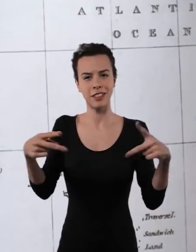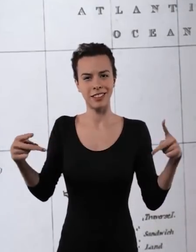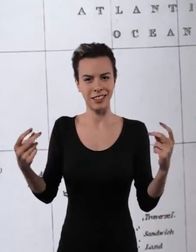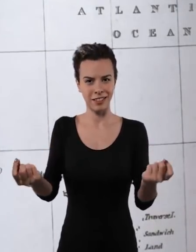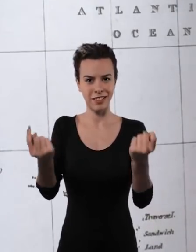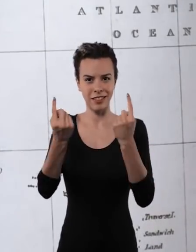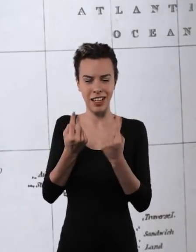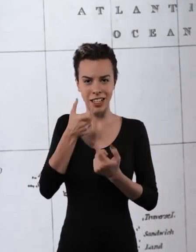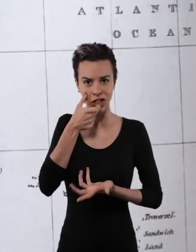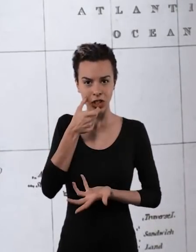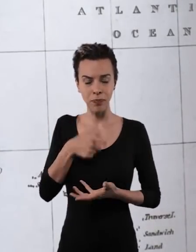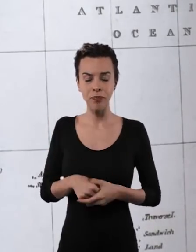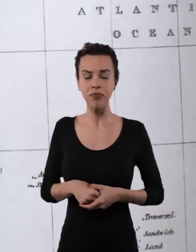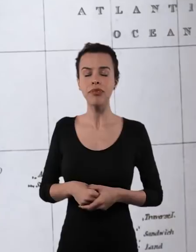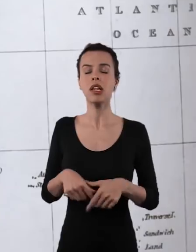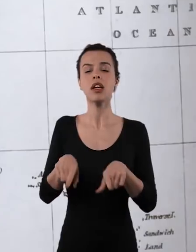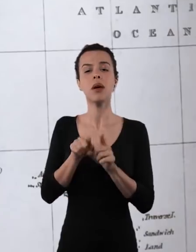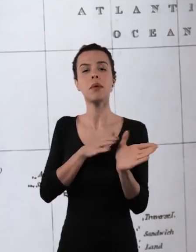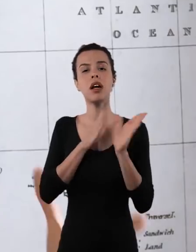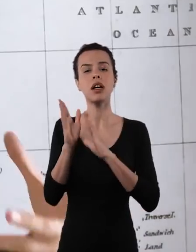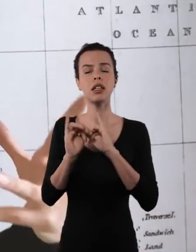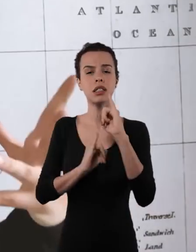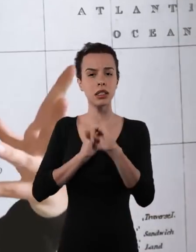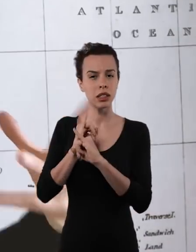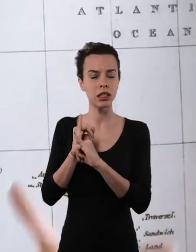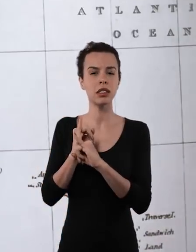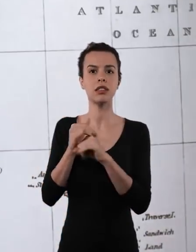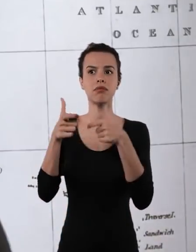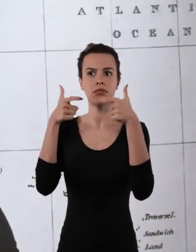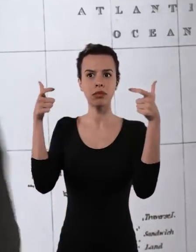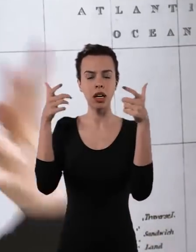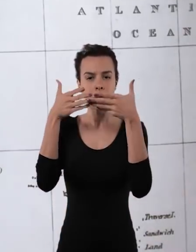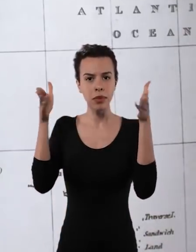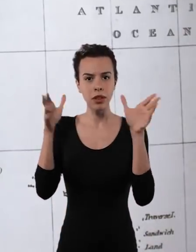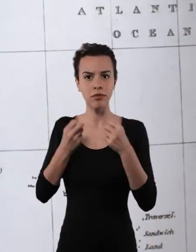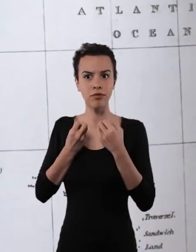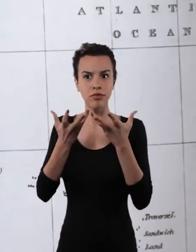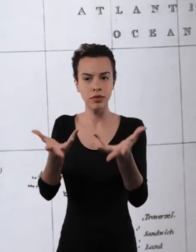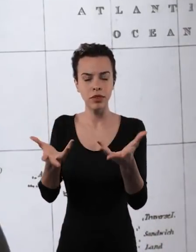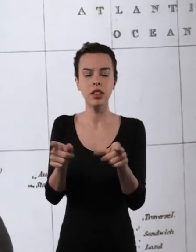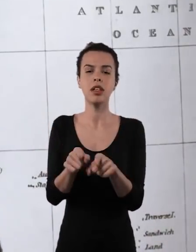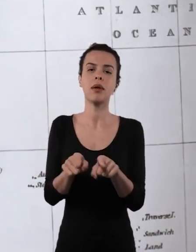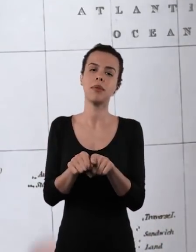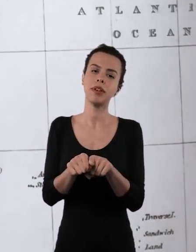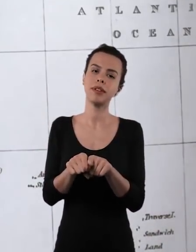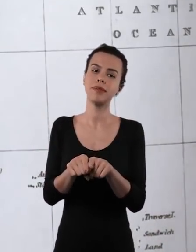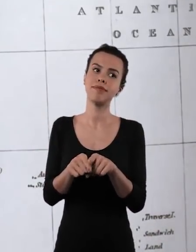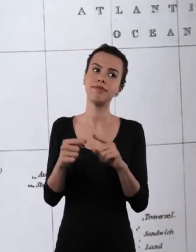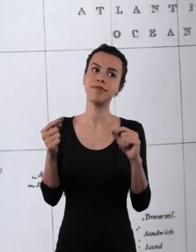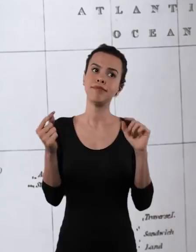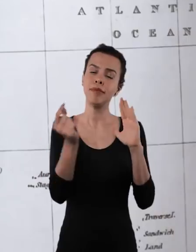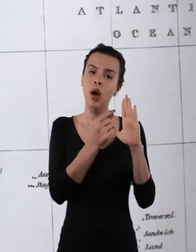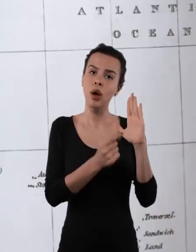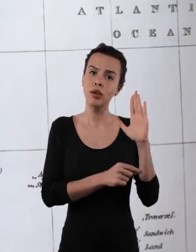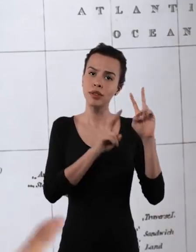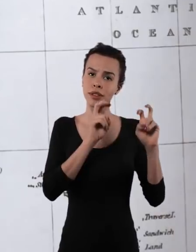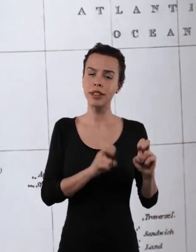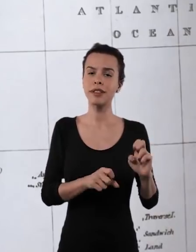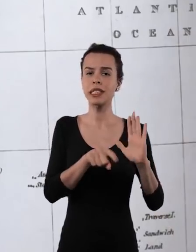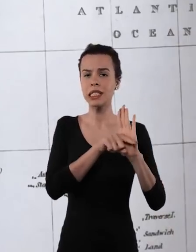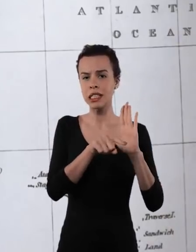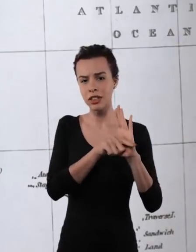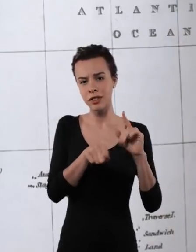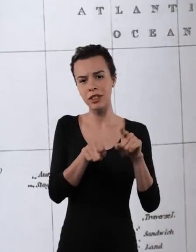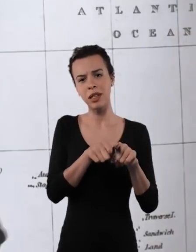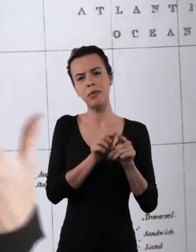o objetivo que as trouxe até aqui. E ao mesmo tempo que a internet tem ampliado a nossa voz, também tem trazido muitos pontos que assim,